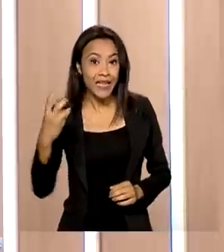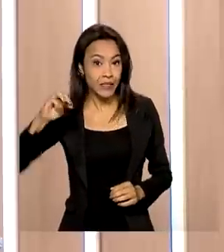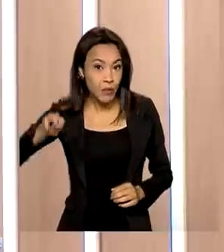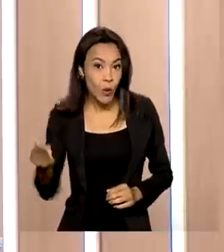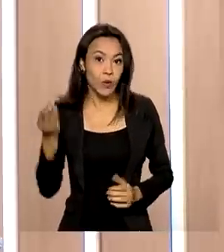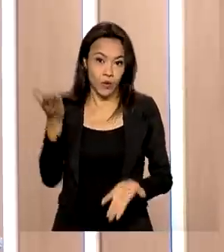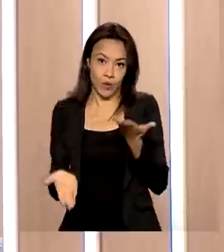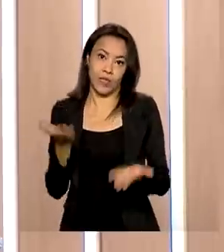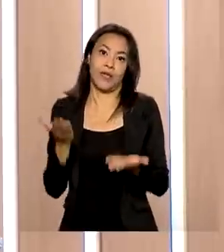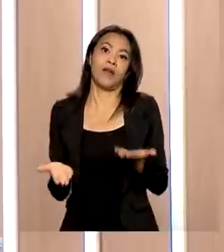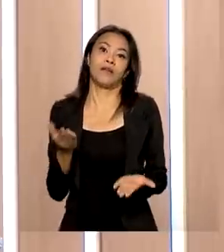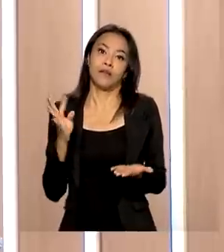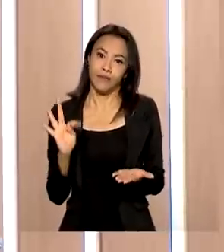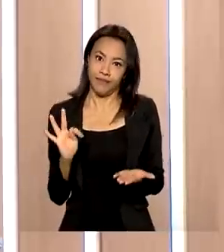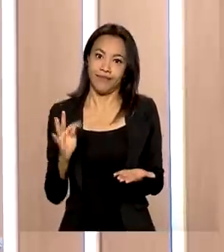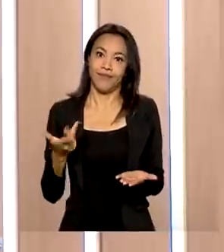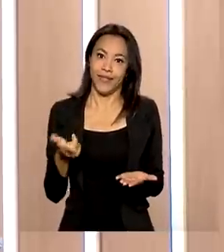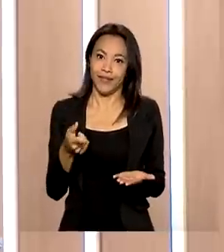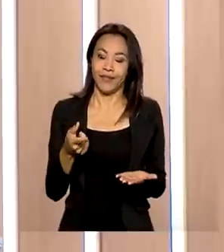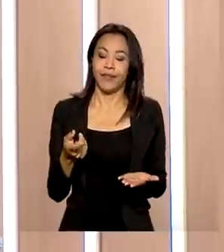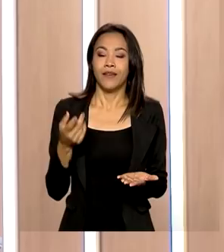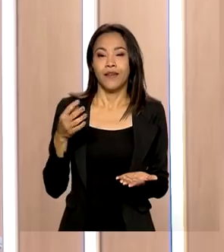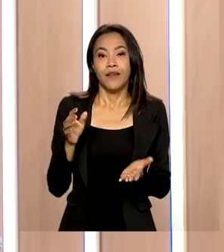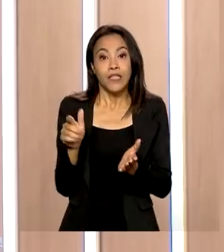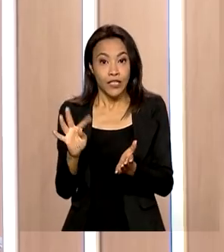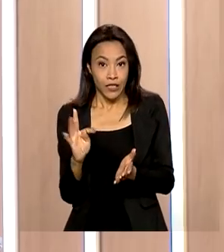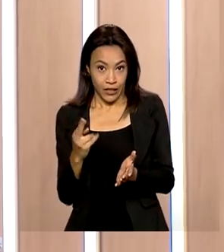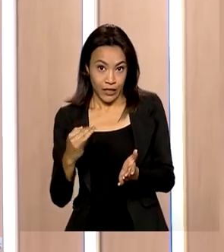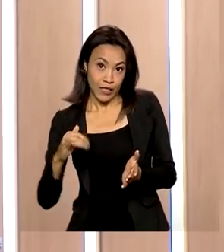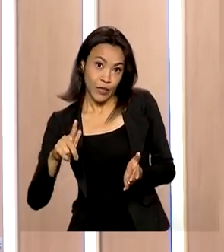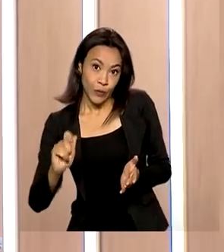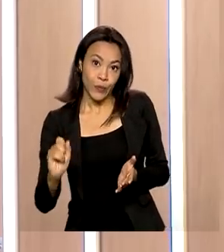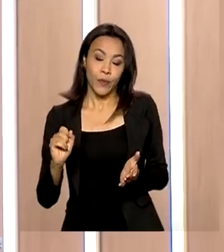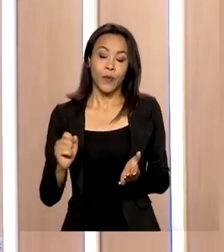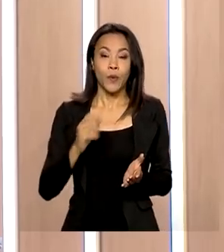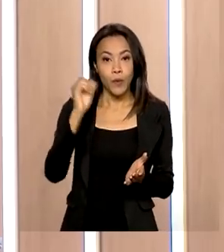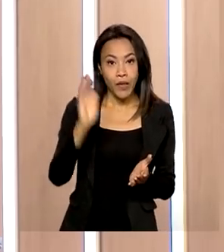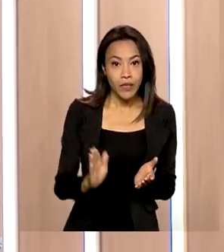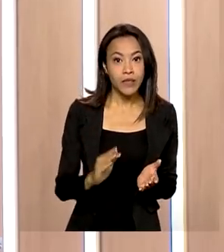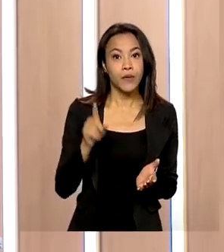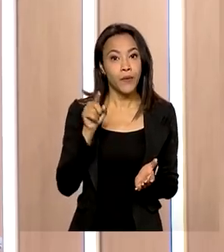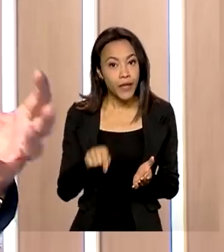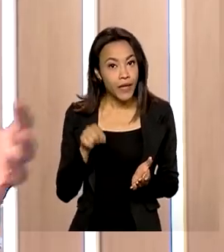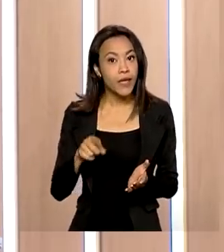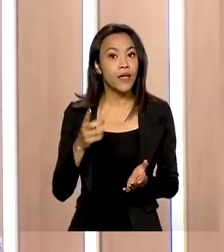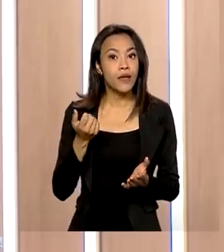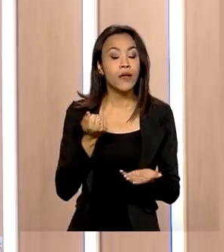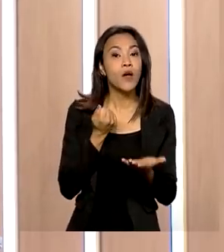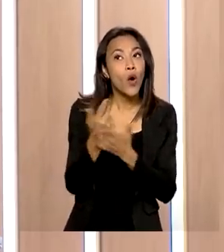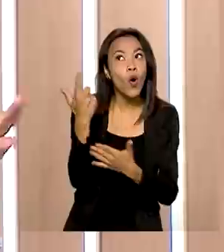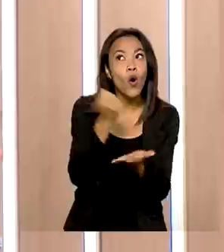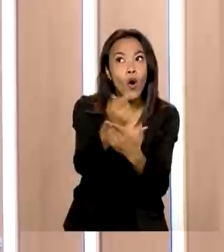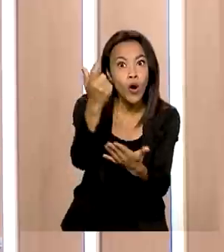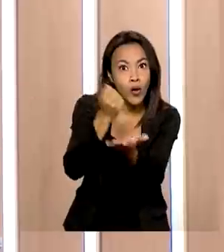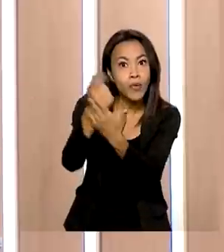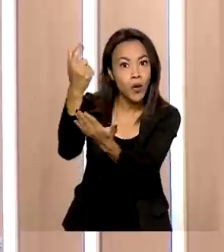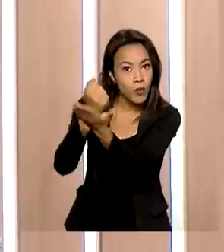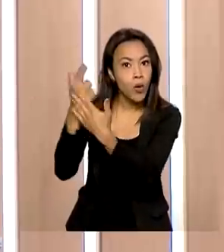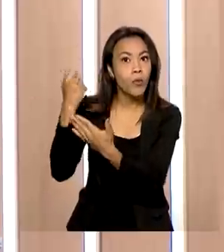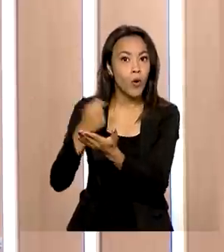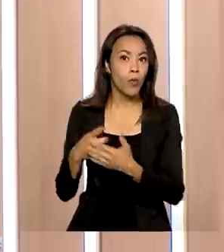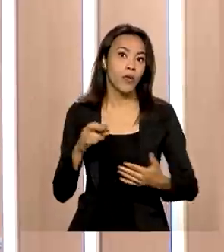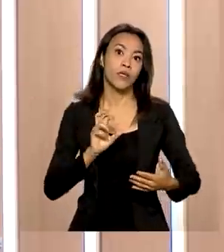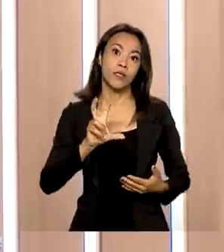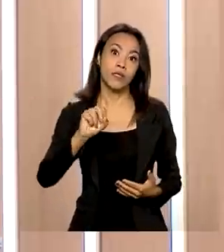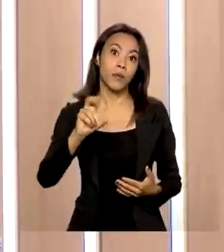trigo. Então, isso é surpreendente. Lembrando, inclusive, que o Brasil é um importador de trigo. O trigo importado responde por